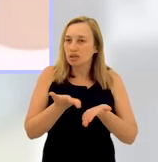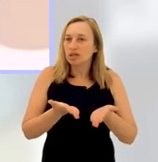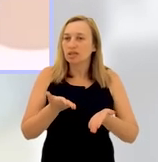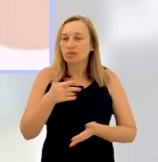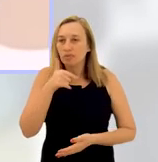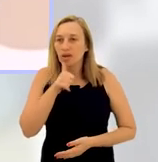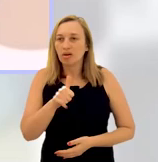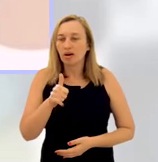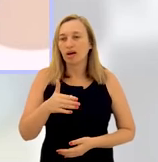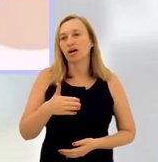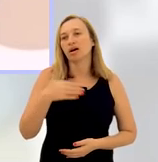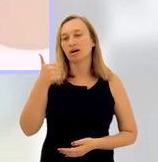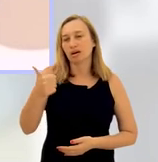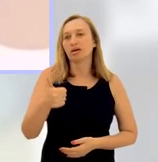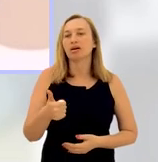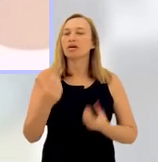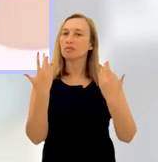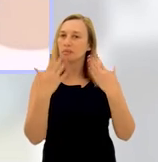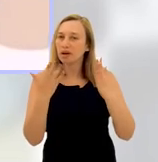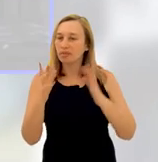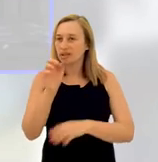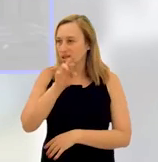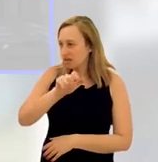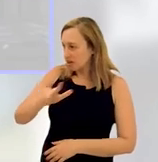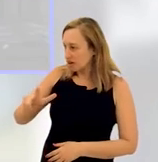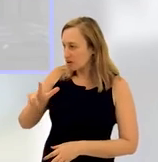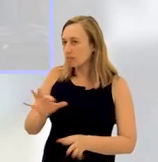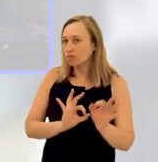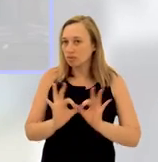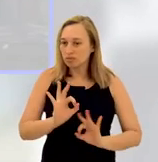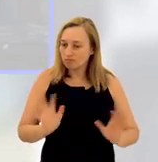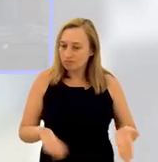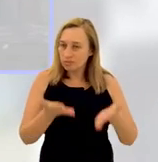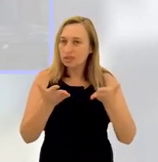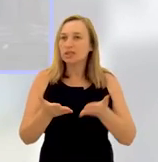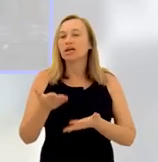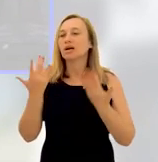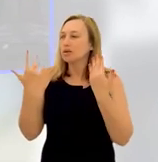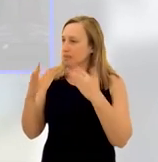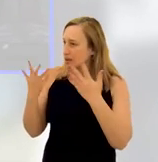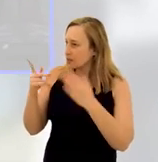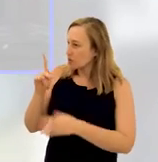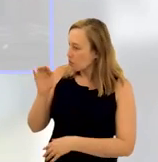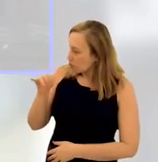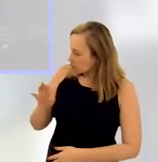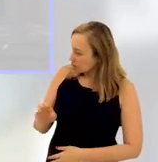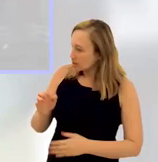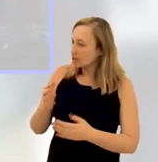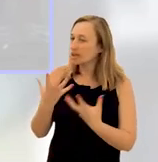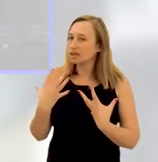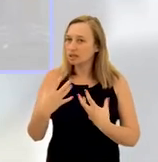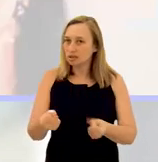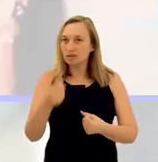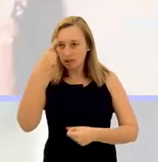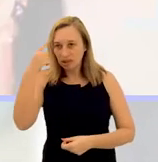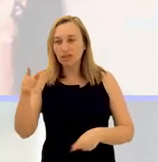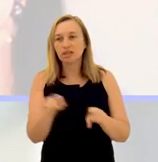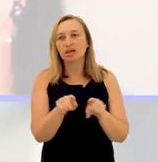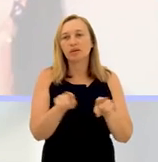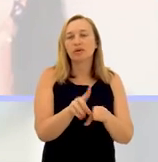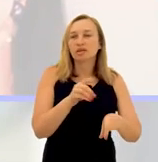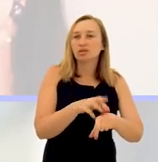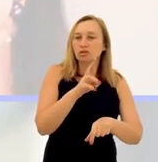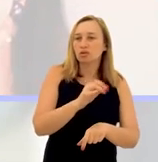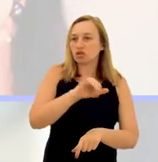a vida das mulheres também. Parabéns, Rafael, pelo projeto, pela iniciativa. Parabéns, Cônico, que abraçou a ideia.